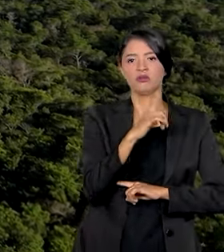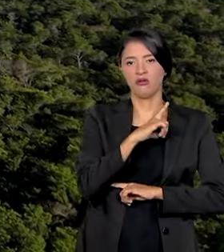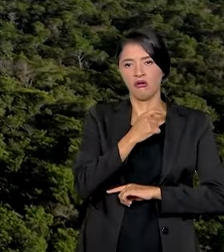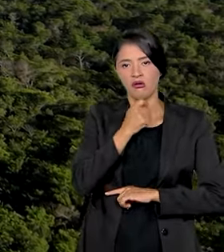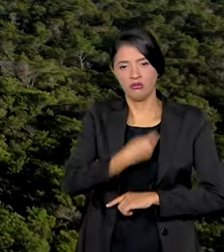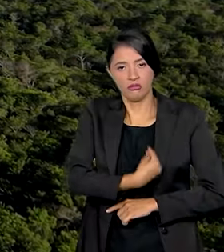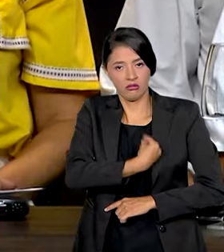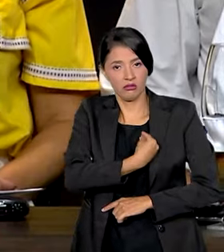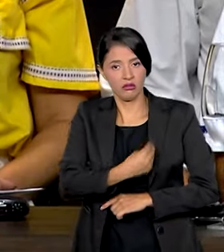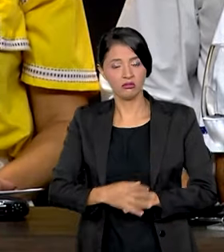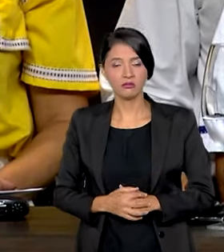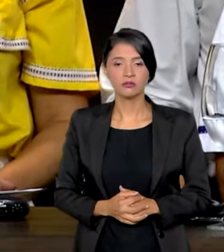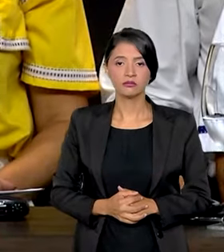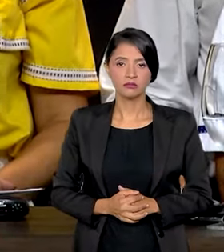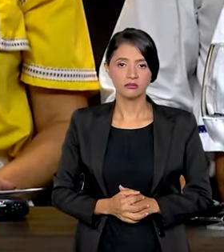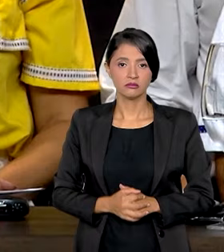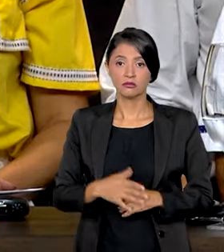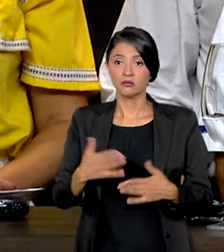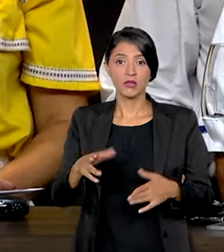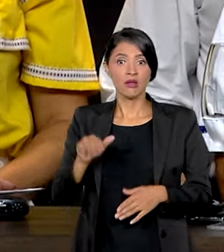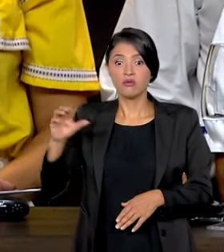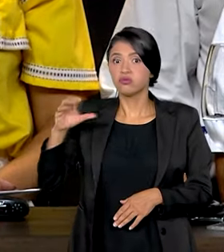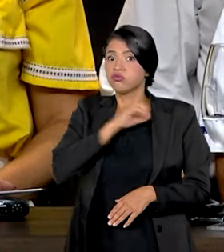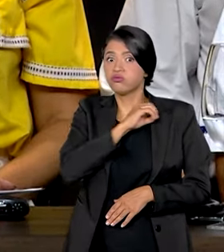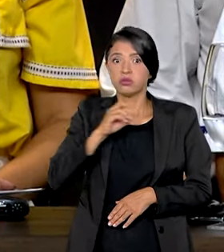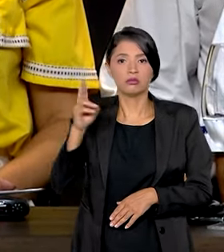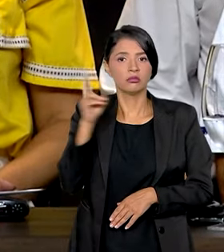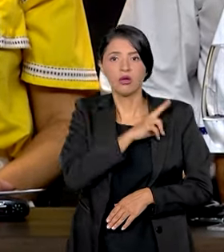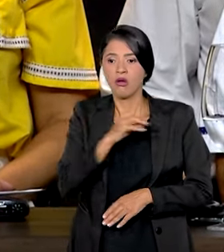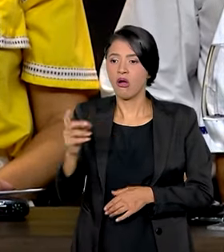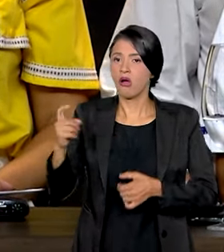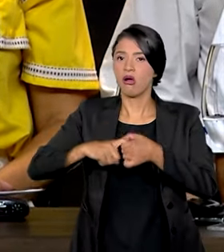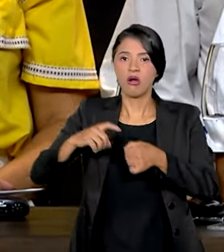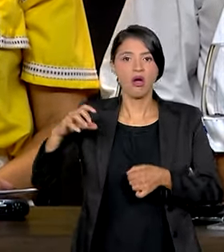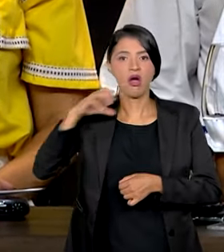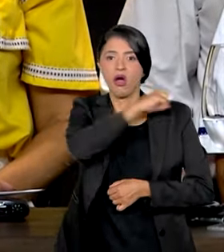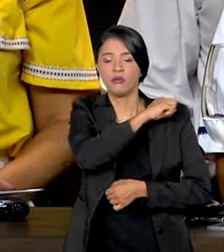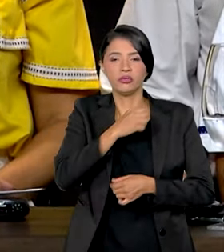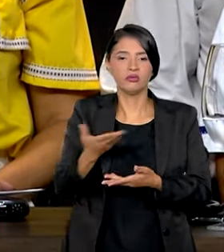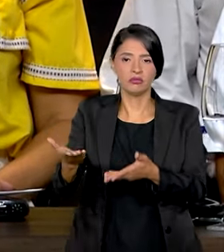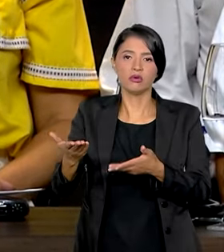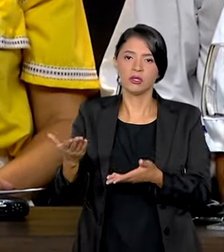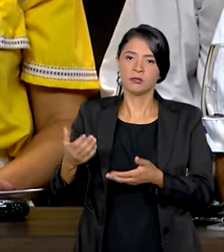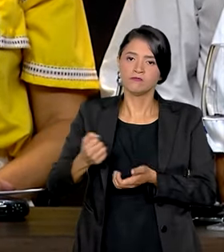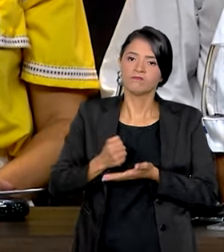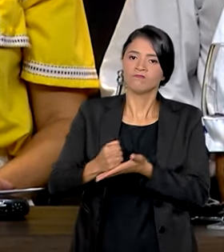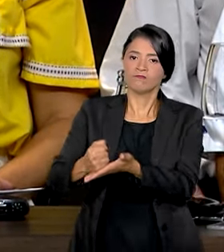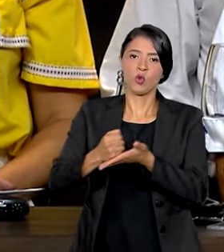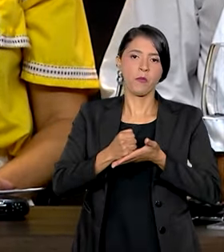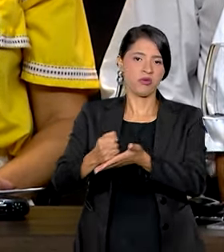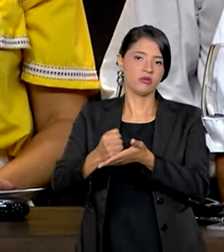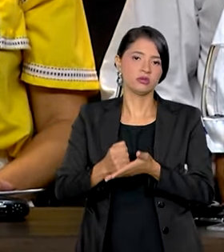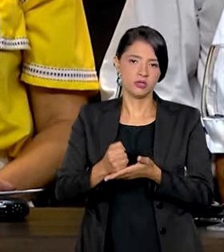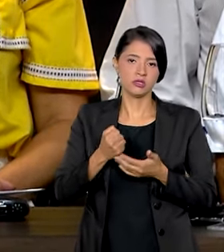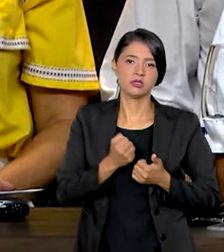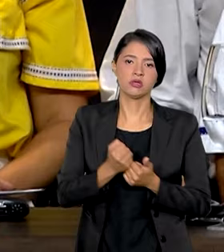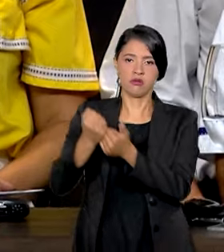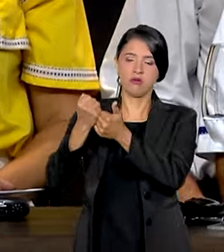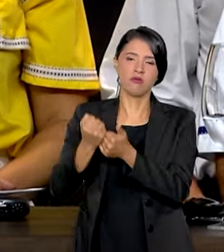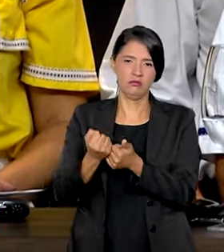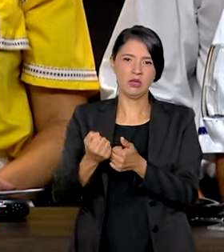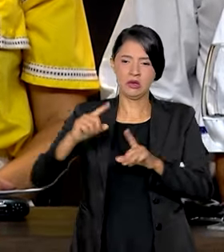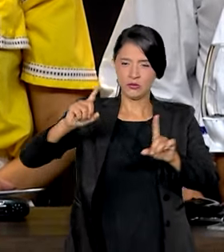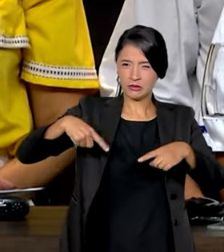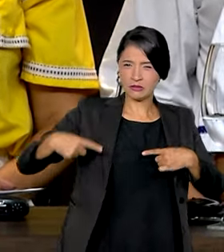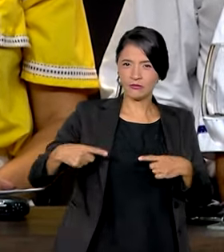do mundo. Nunca foi tão urgente retomar e ampliar essa cooperação. O desafio da